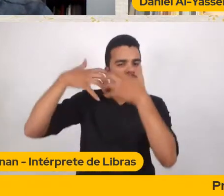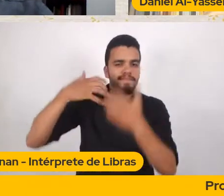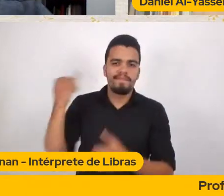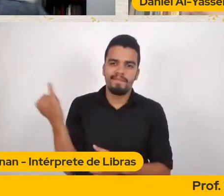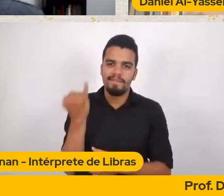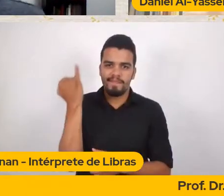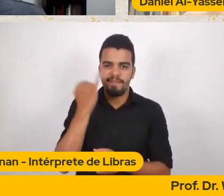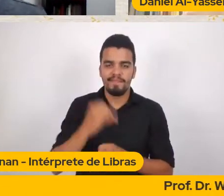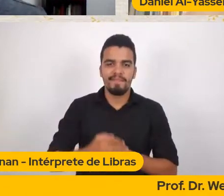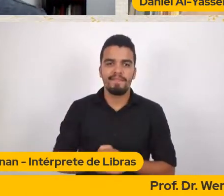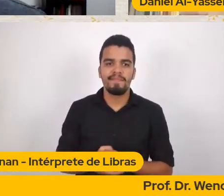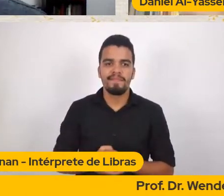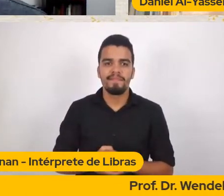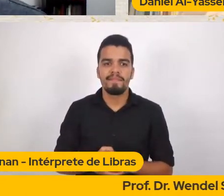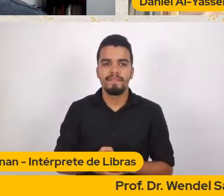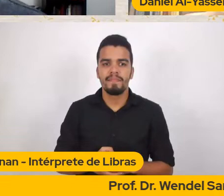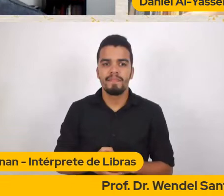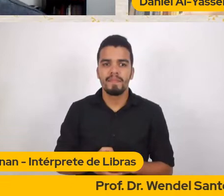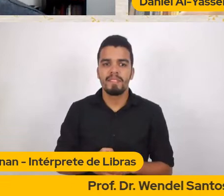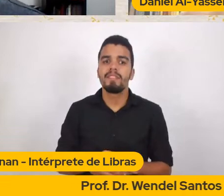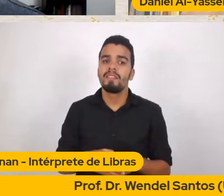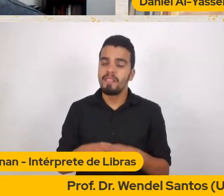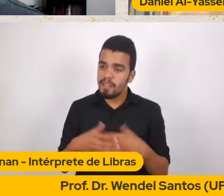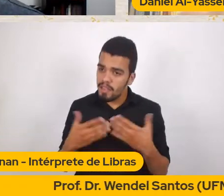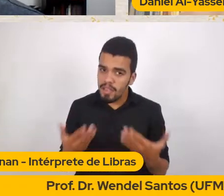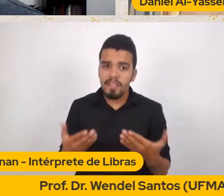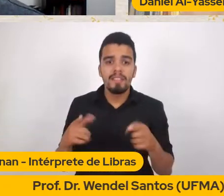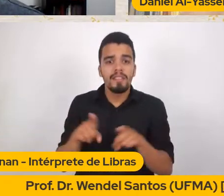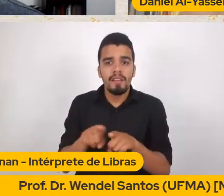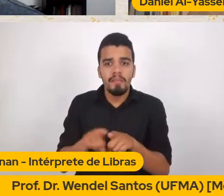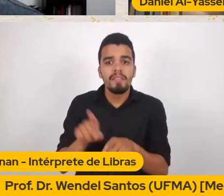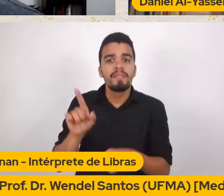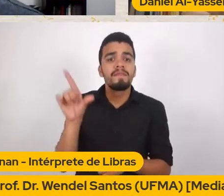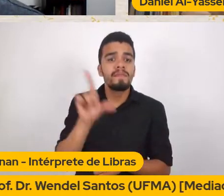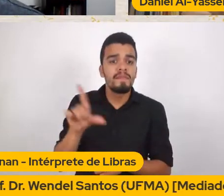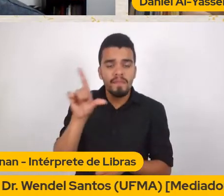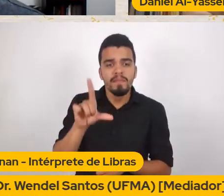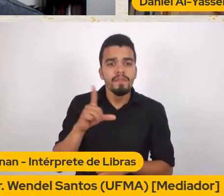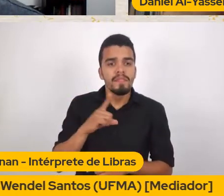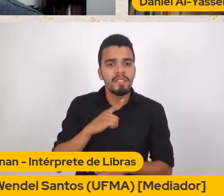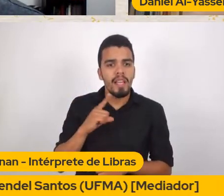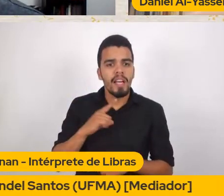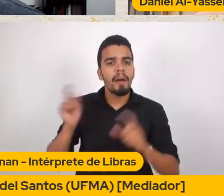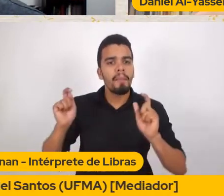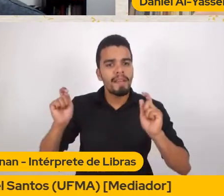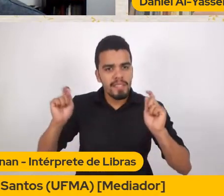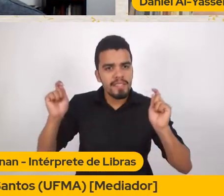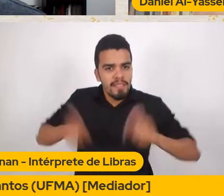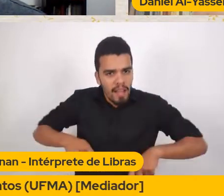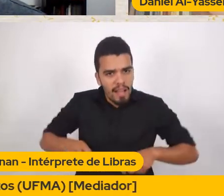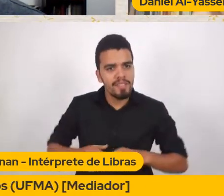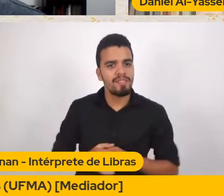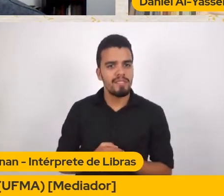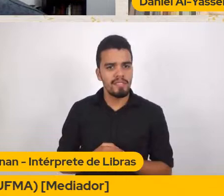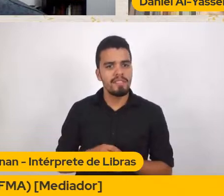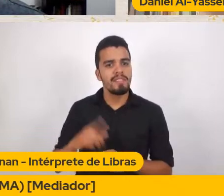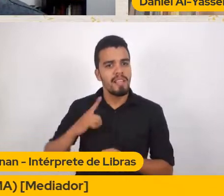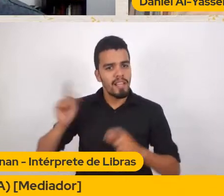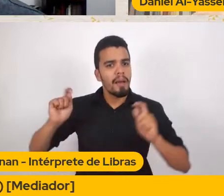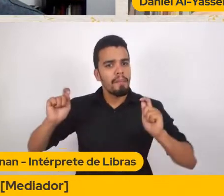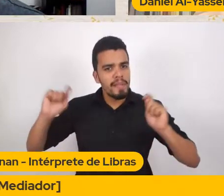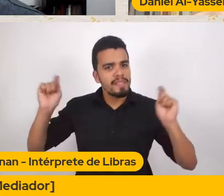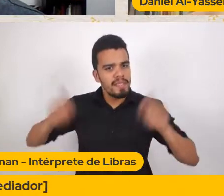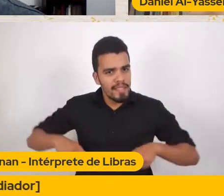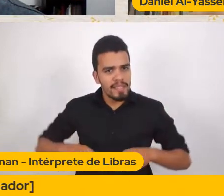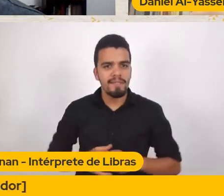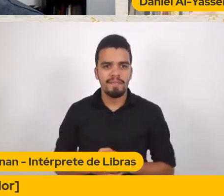E a literatura Nos traz isso também Né Essa Essa Essa permanência Né Ela nos permite Isso também